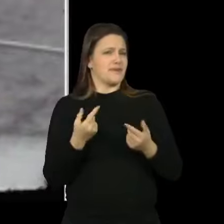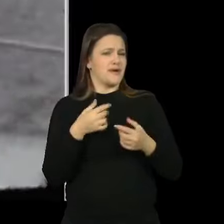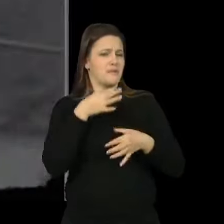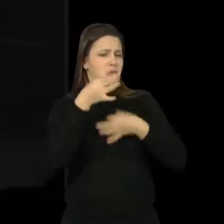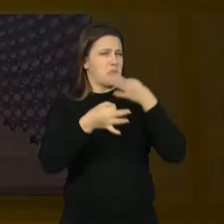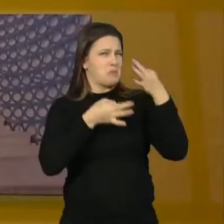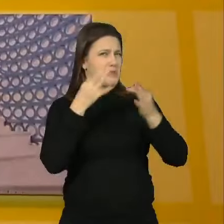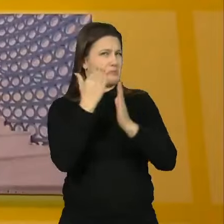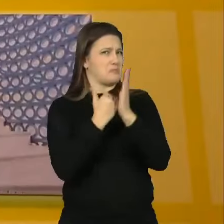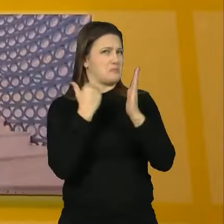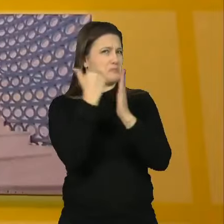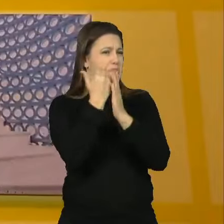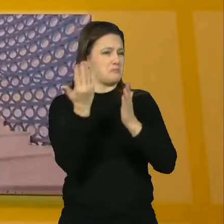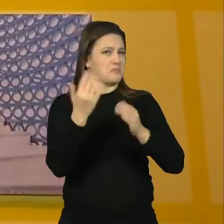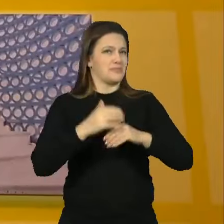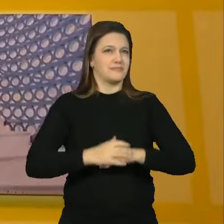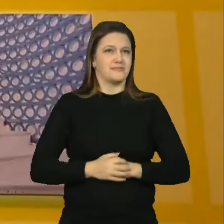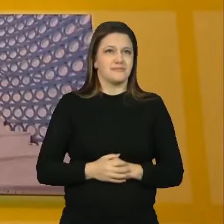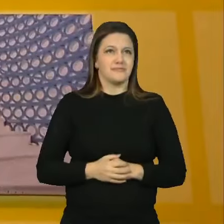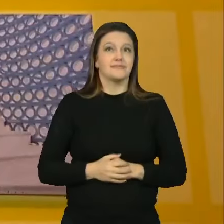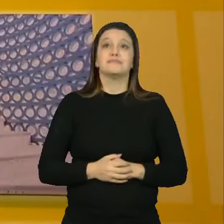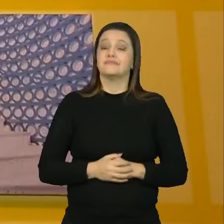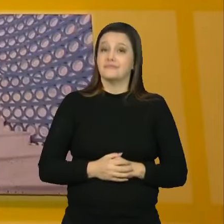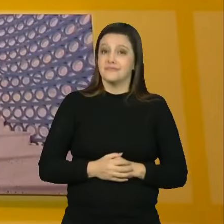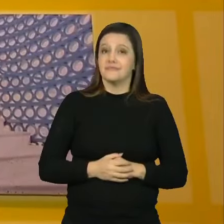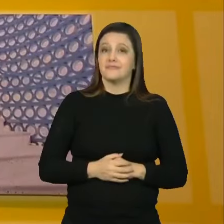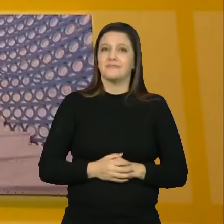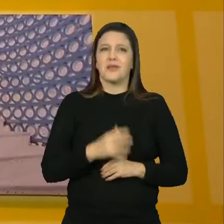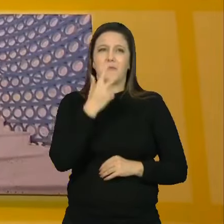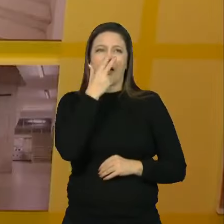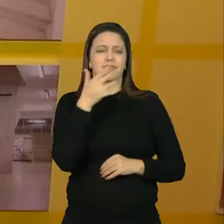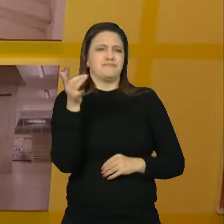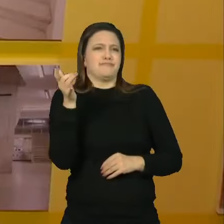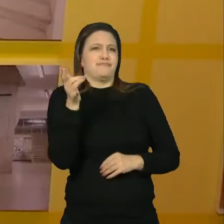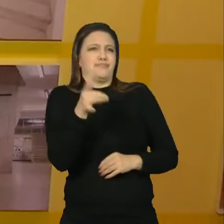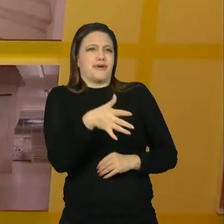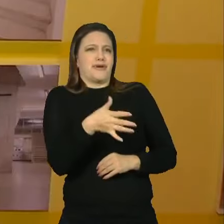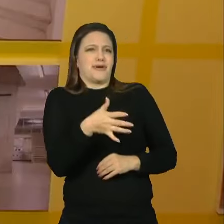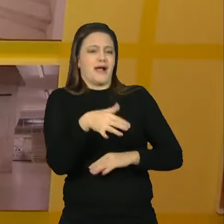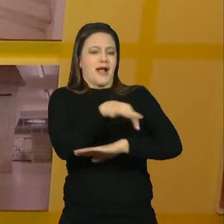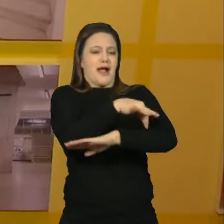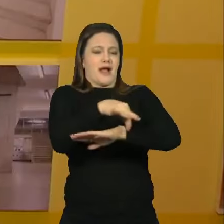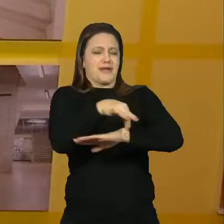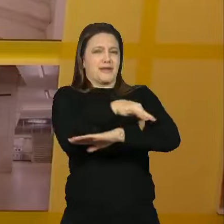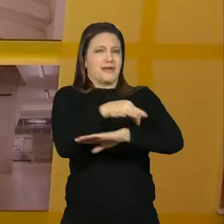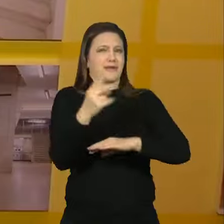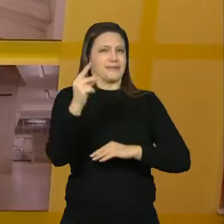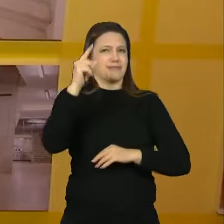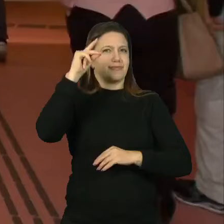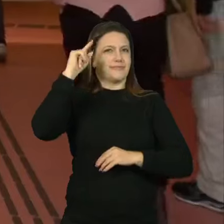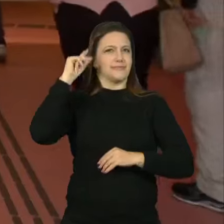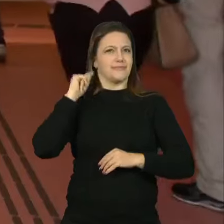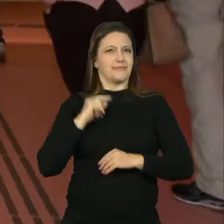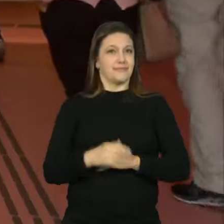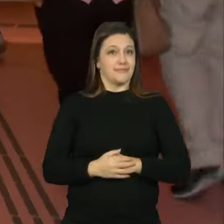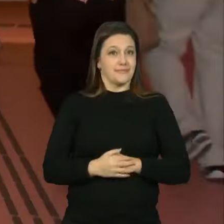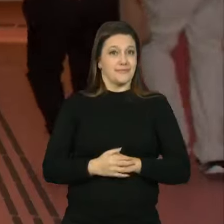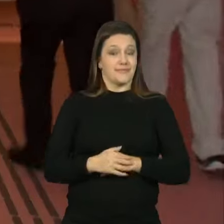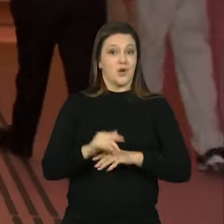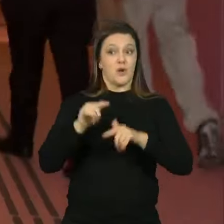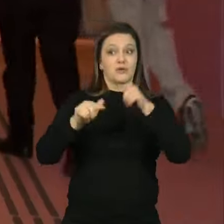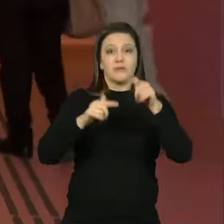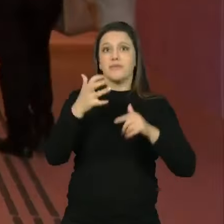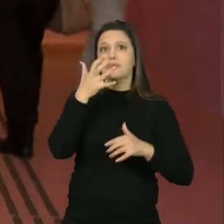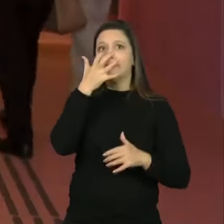exagerado. Tanto que foi considerado cafona pelos arquitetos da época. Seu trabalho só passou a ser